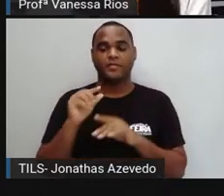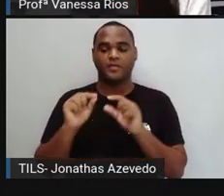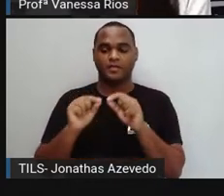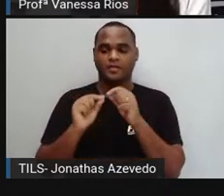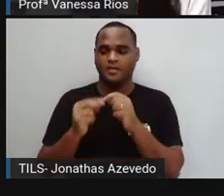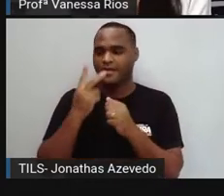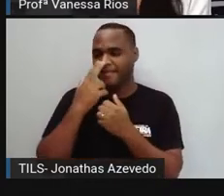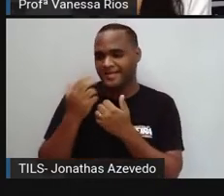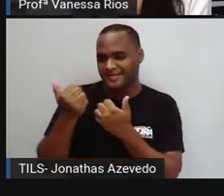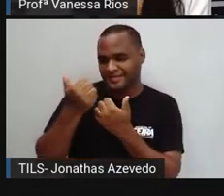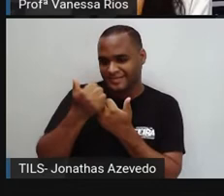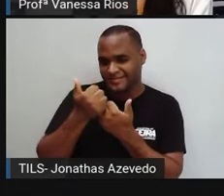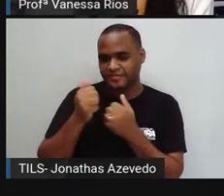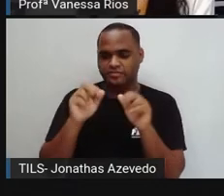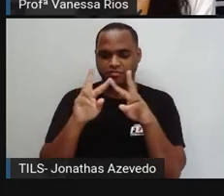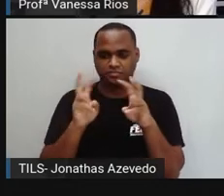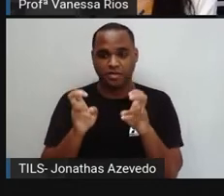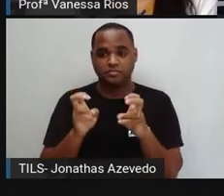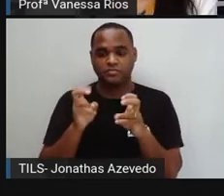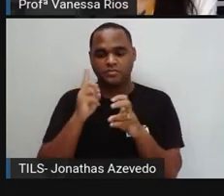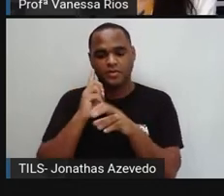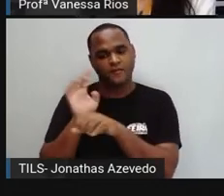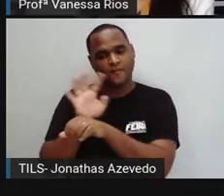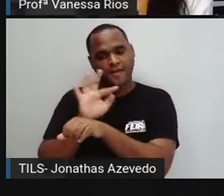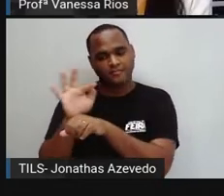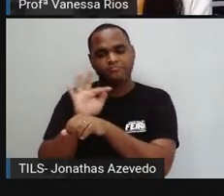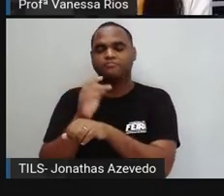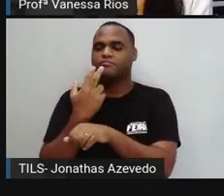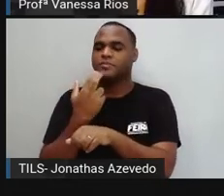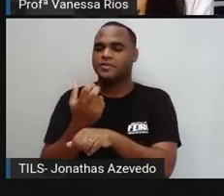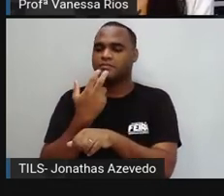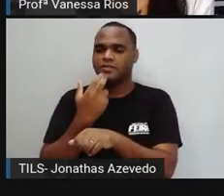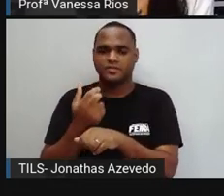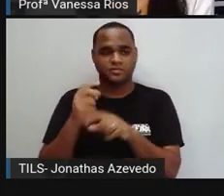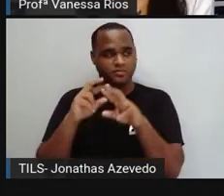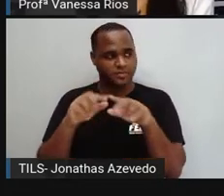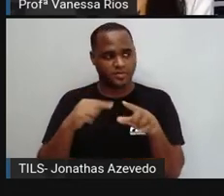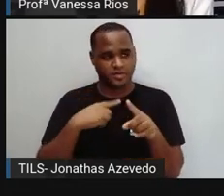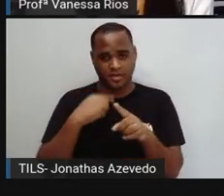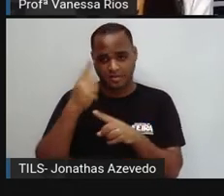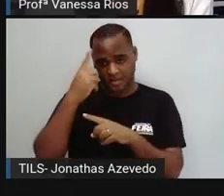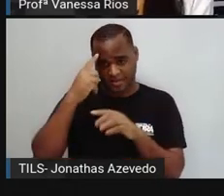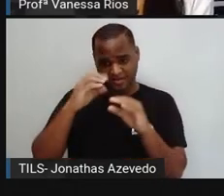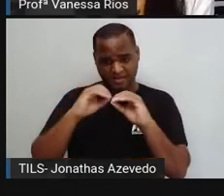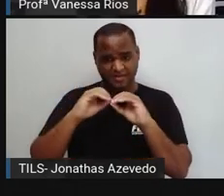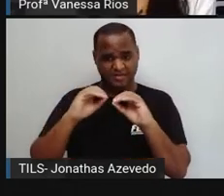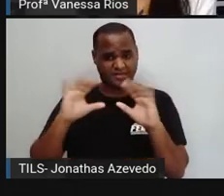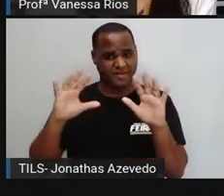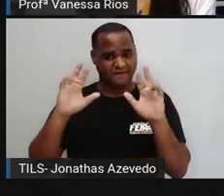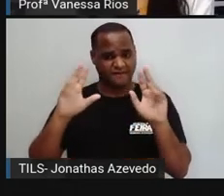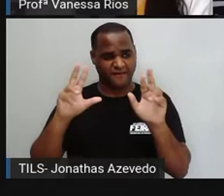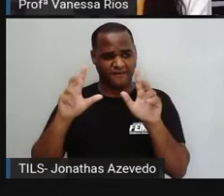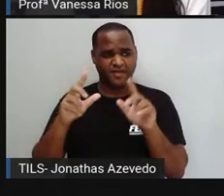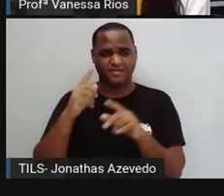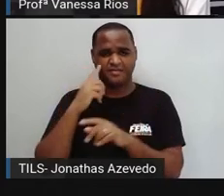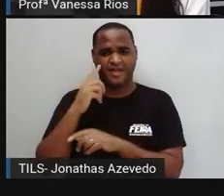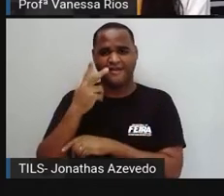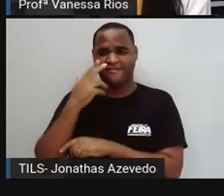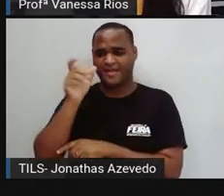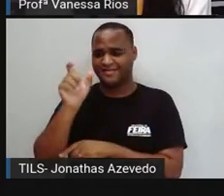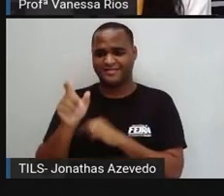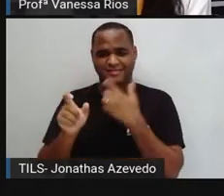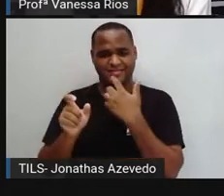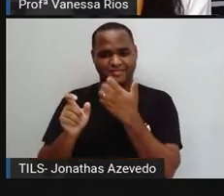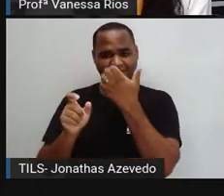substituir termos formais da língua, ou seja, não podem ser interpretadas de maneira literal, elas não podem ser